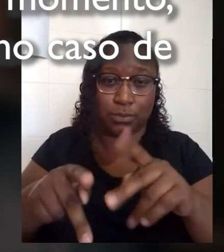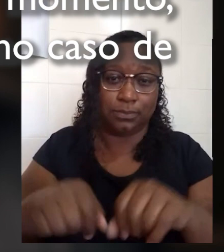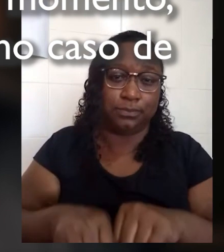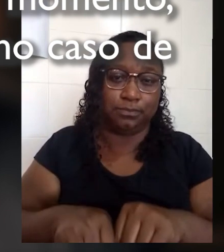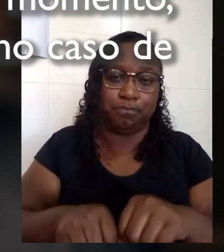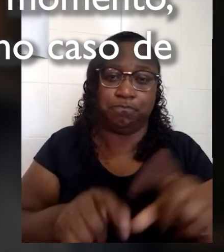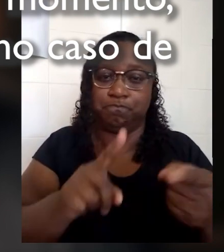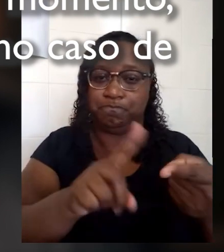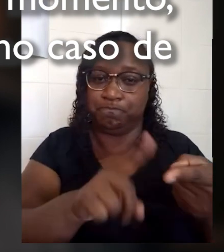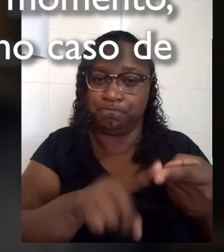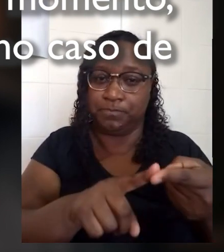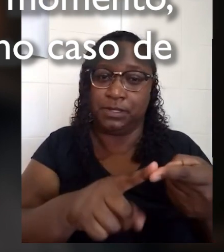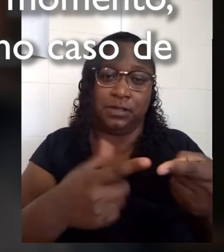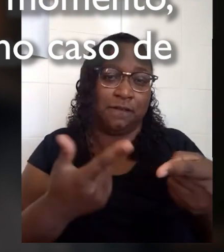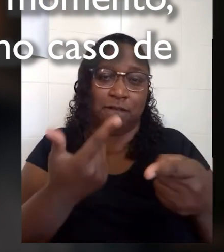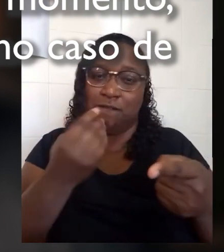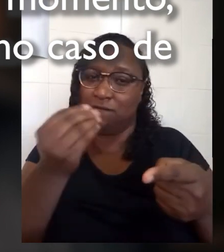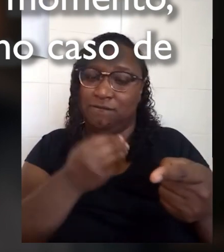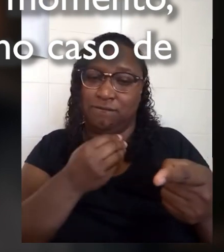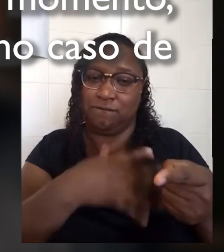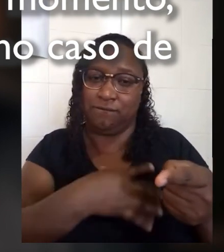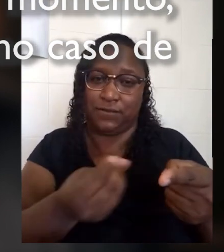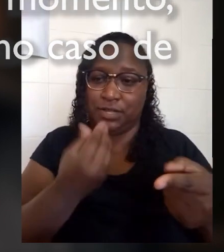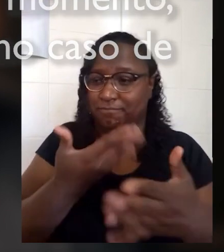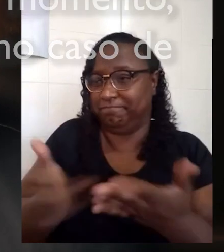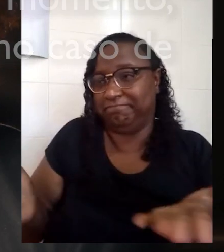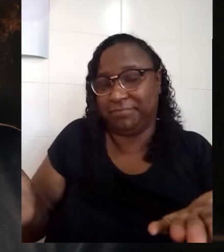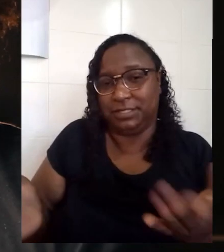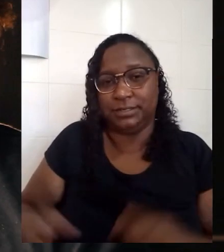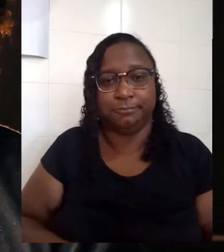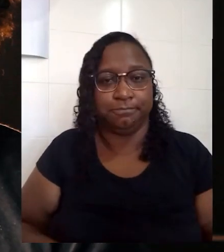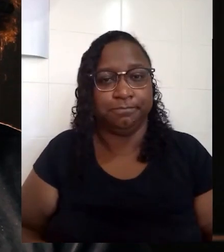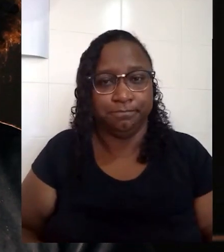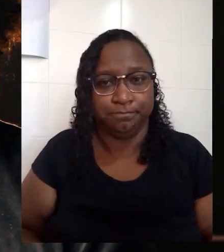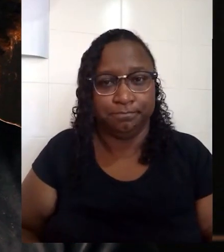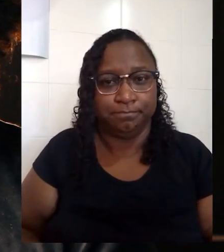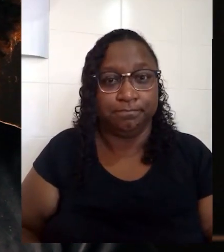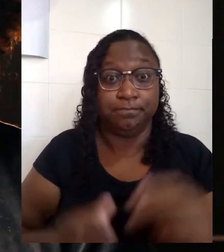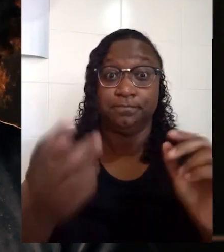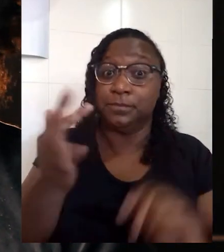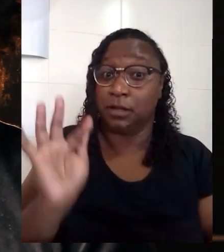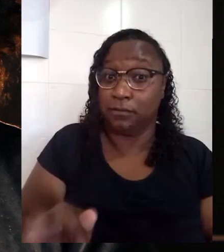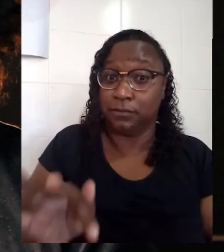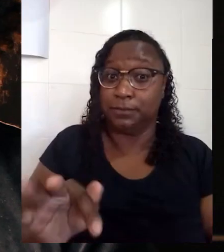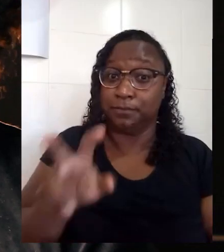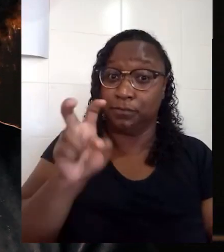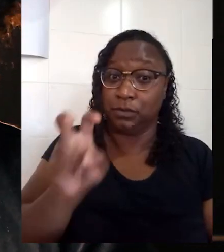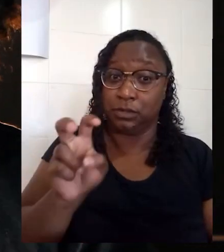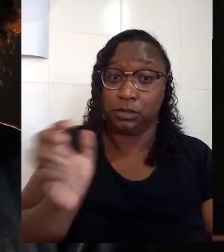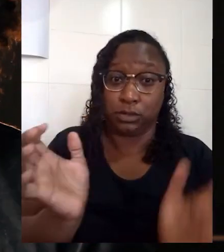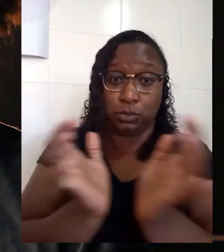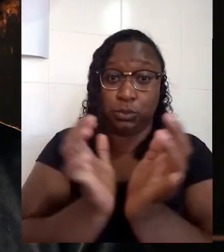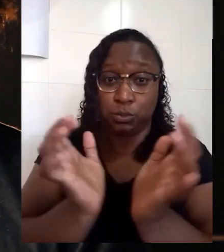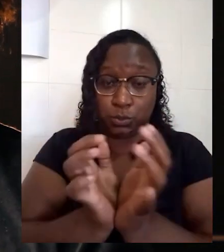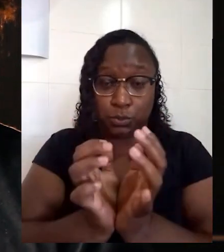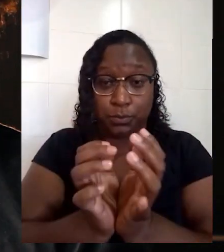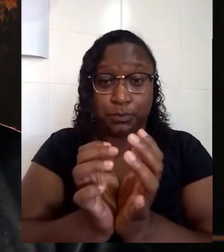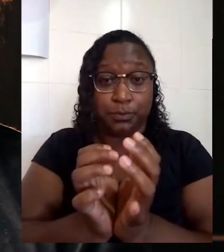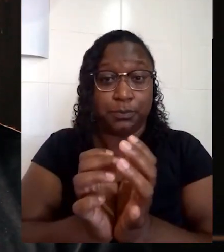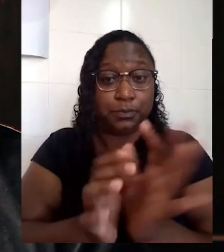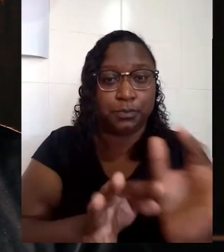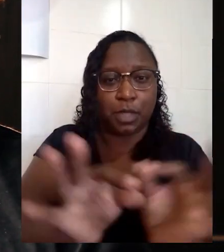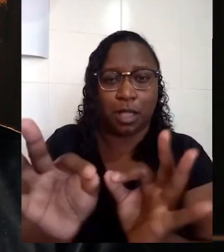como no caso de abastado versus empobrecido. Por fim, o quinto grupo visa prevenir e